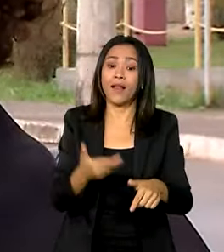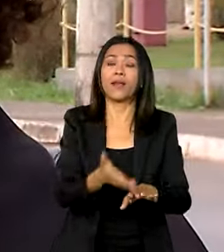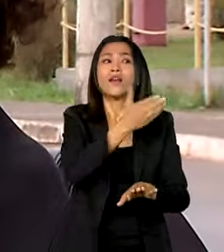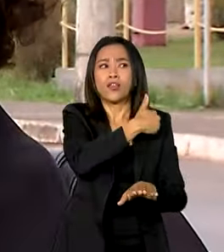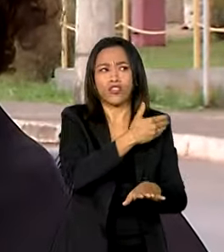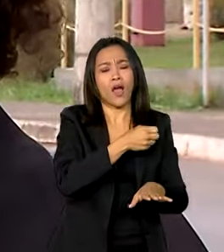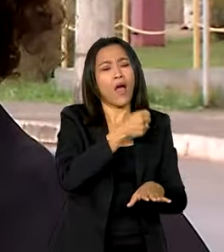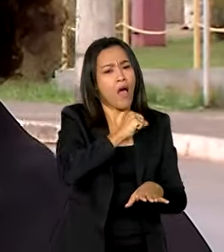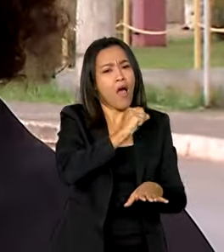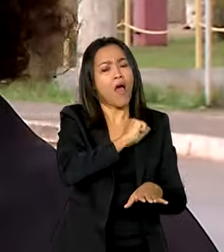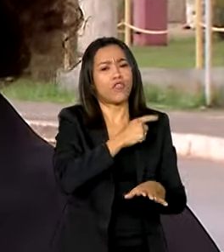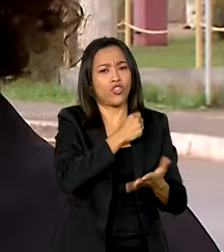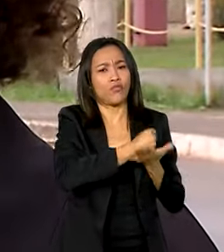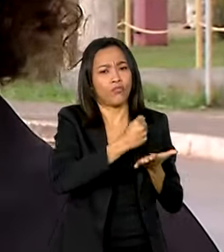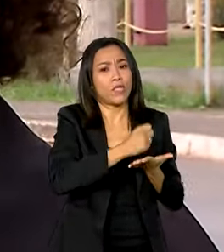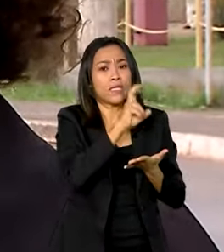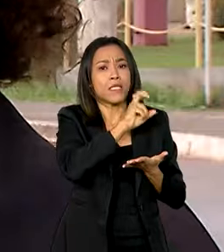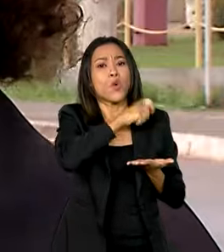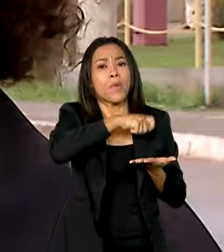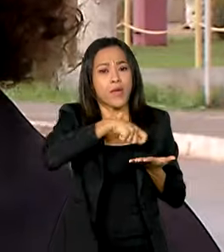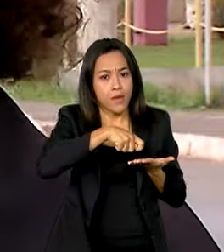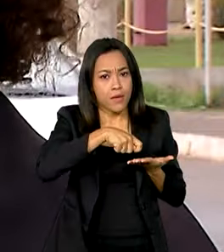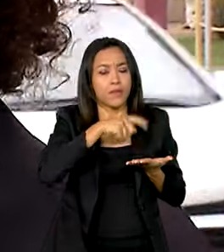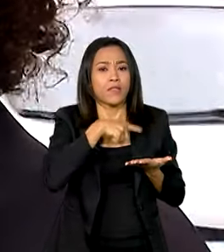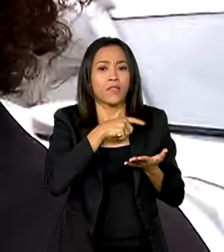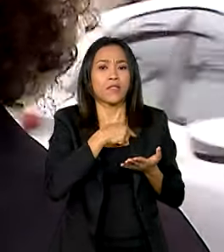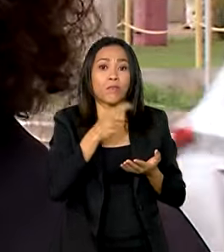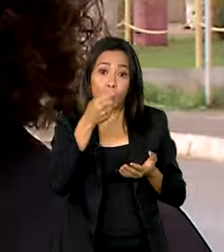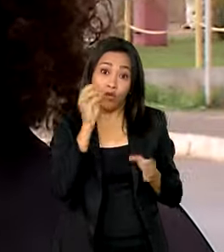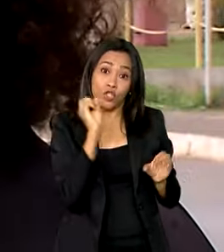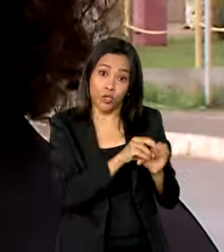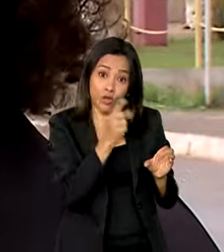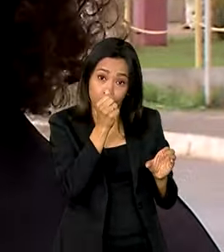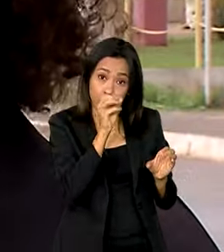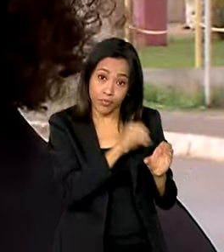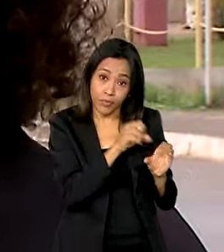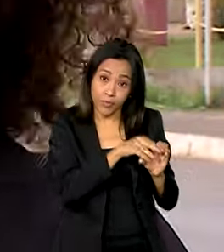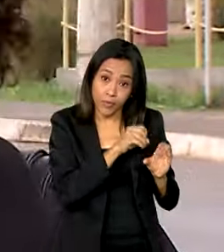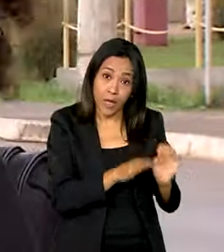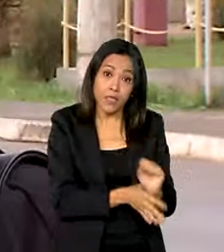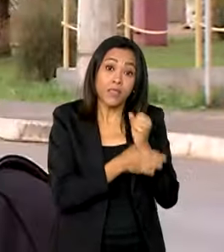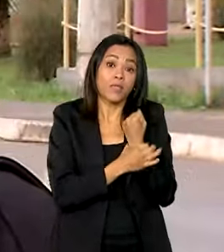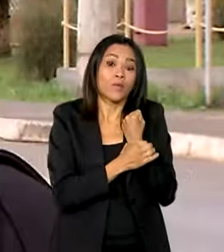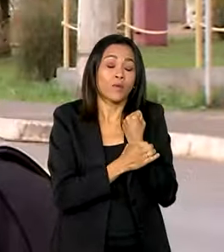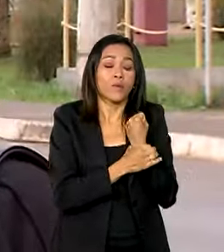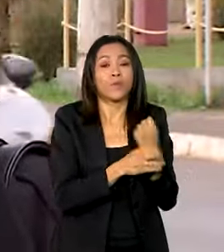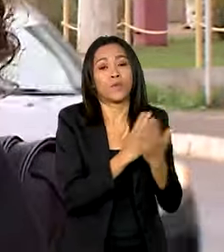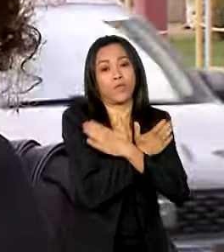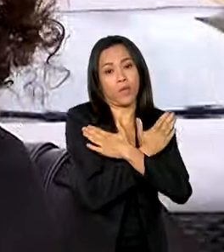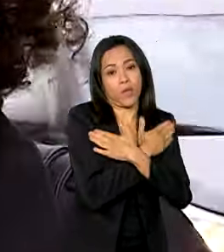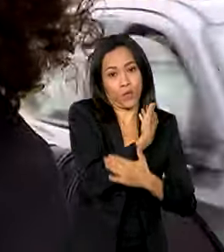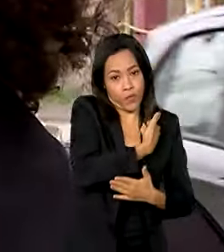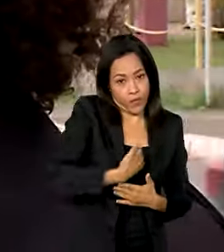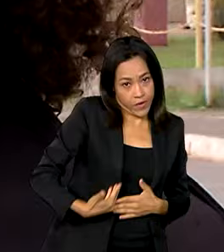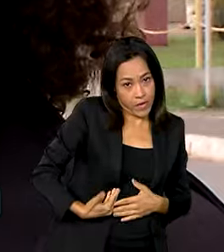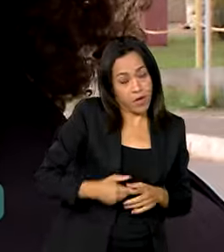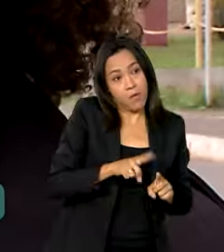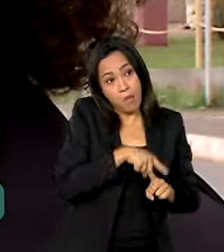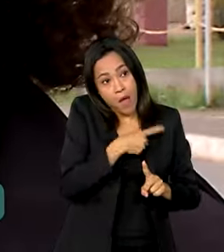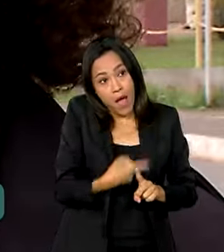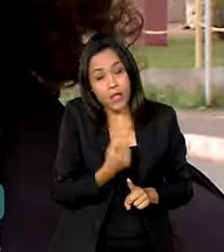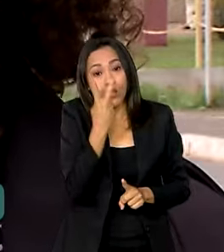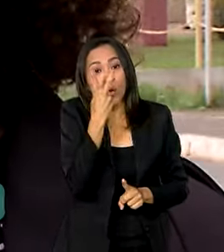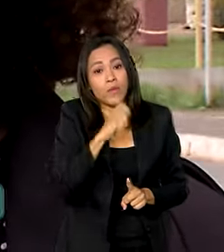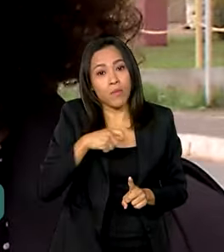meu antigo emprego, eu tive direito há cinco meses, pelo tempo de contribuição que eu tive, ao seguro-desemprego do governo. Ele foi estendido por mais dois